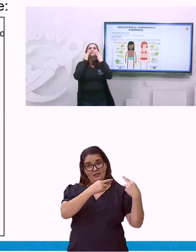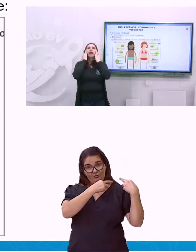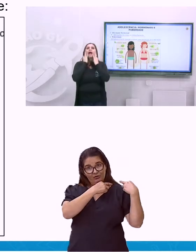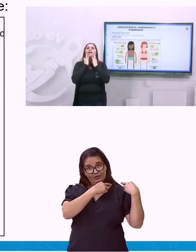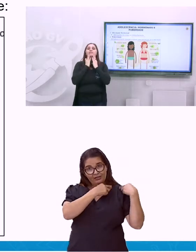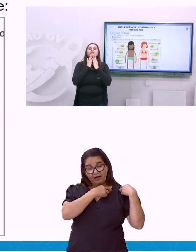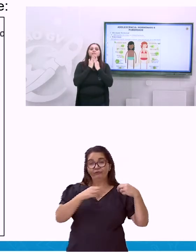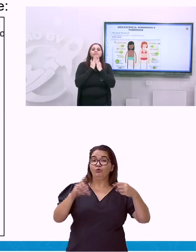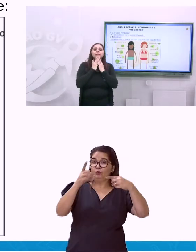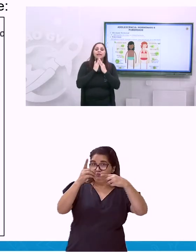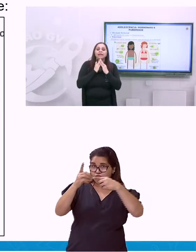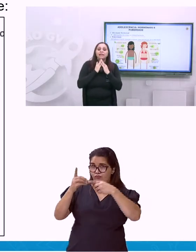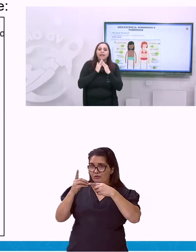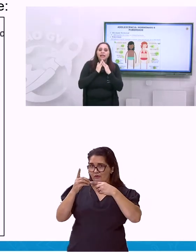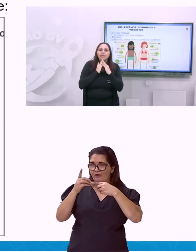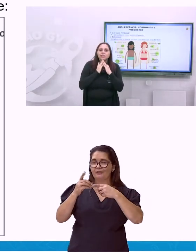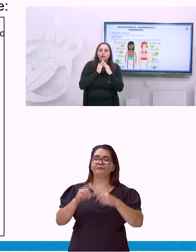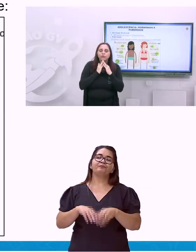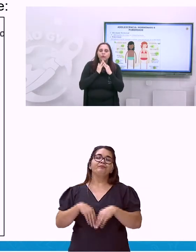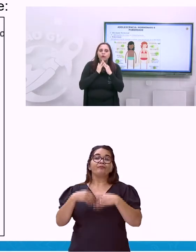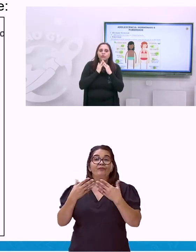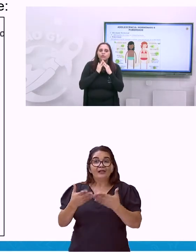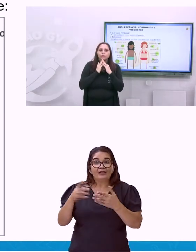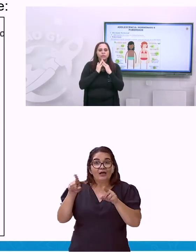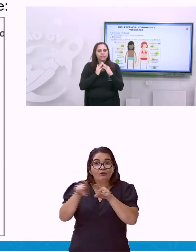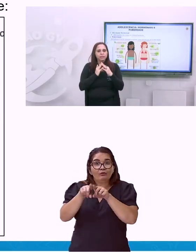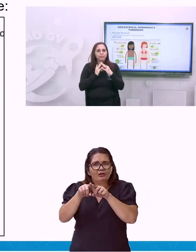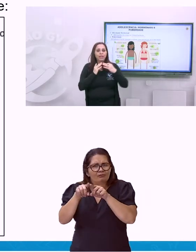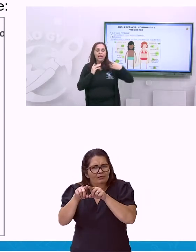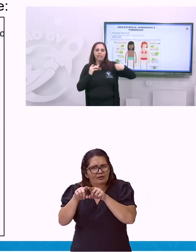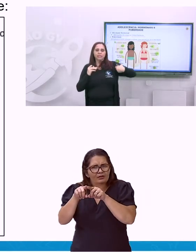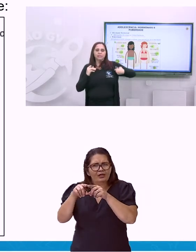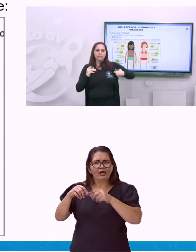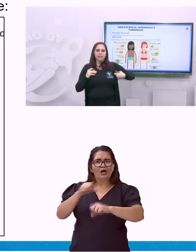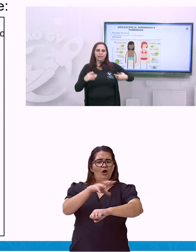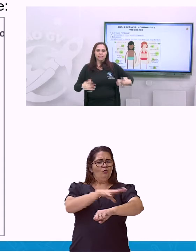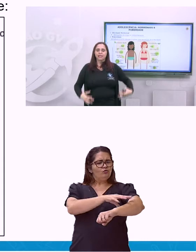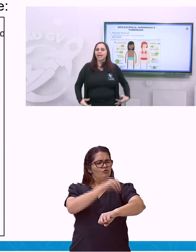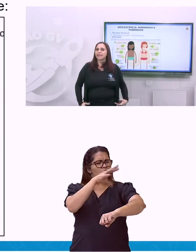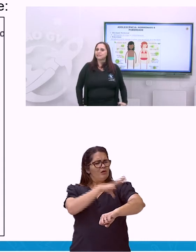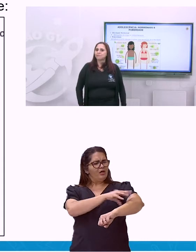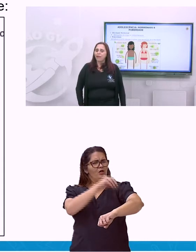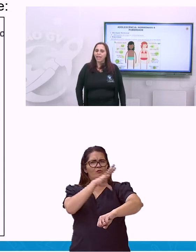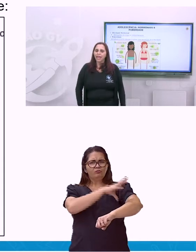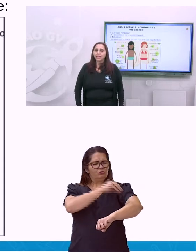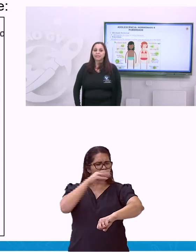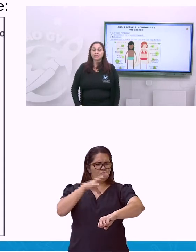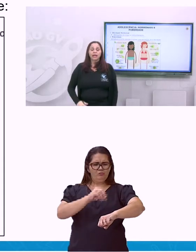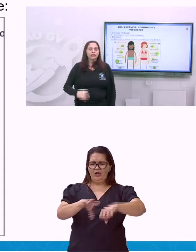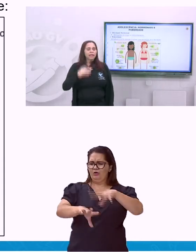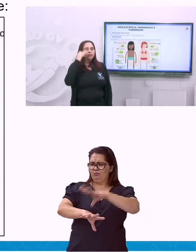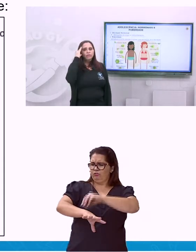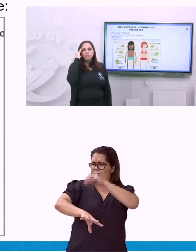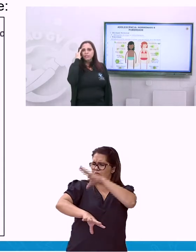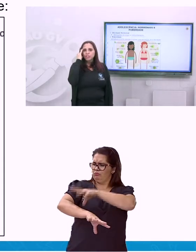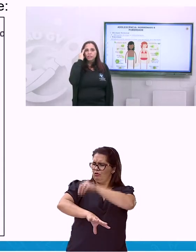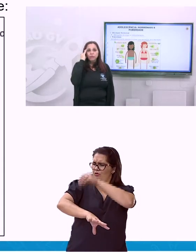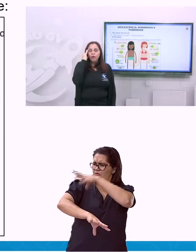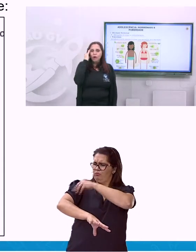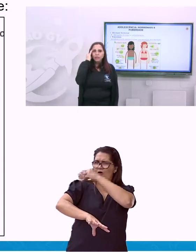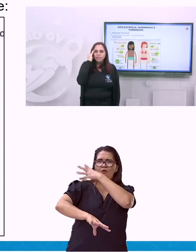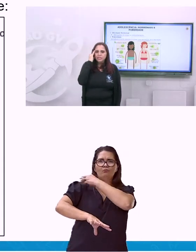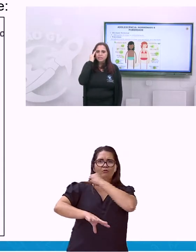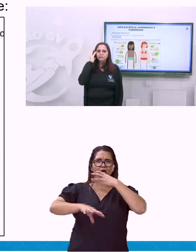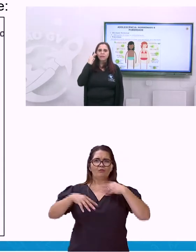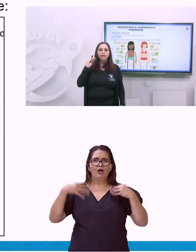Pelos faciais. E aí, é só no rosto? Não. Axilas. Nas pernas. Tem adolescente que